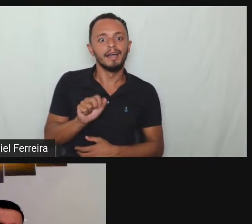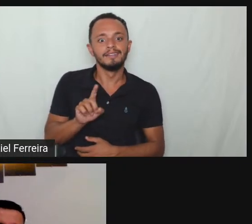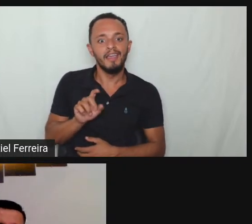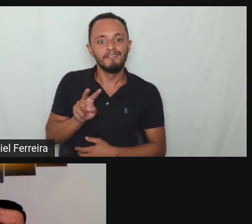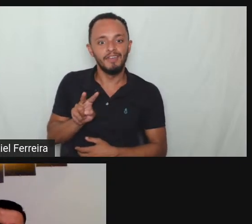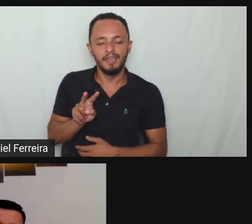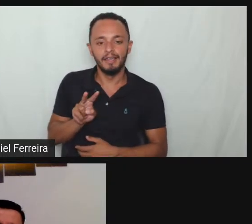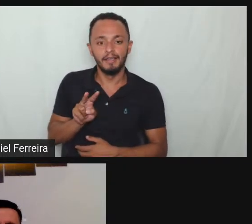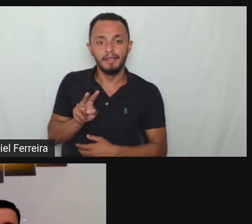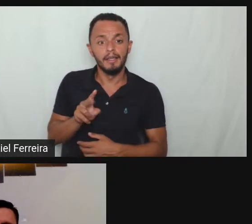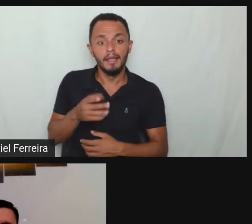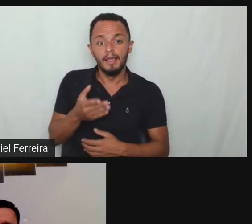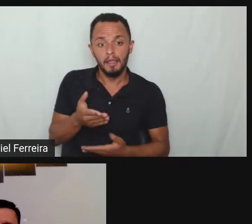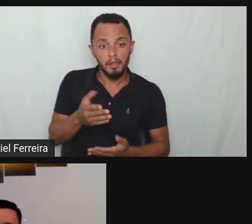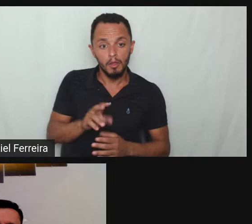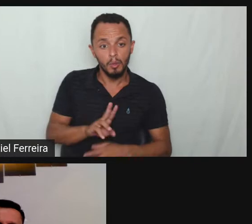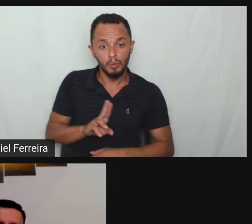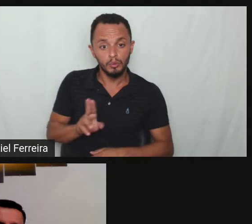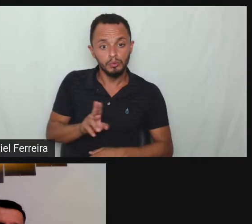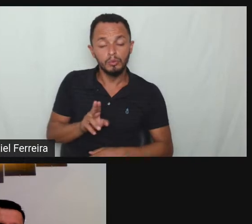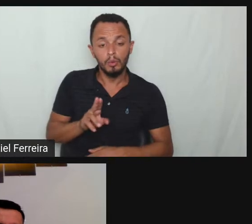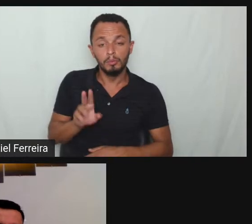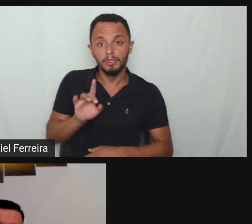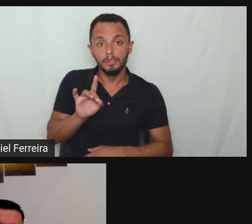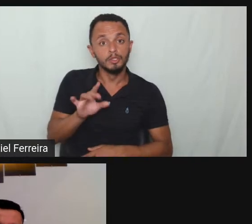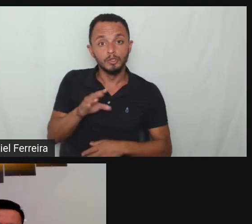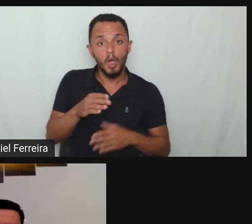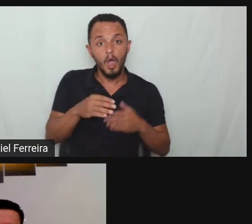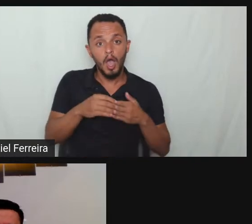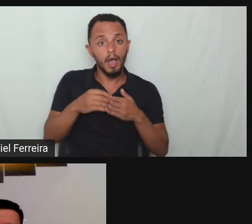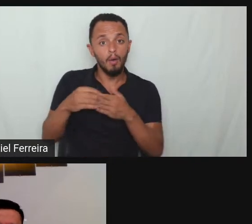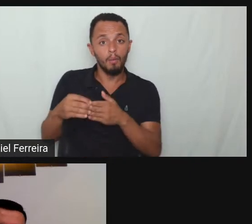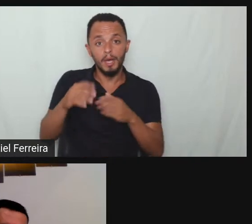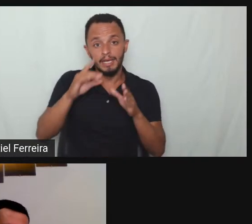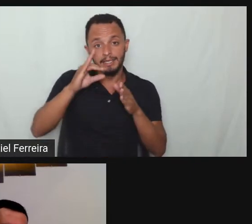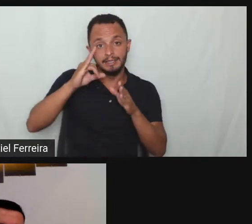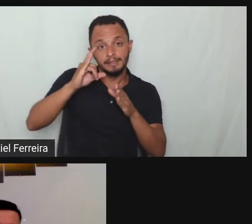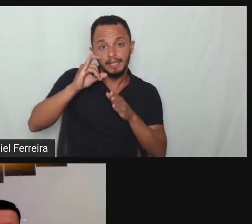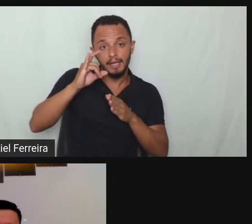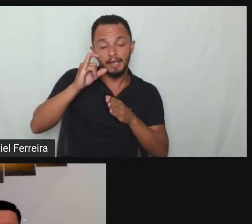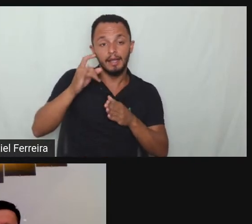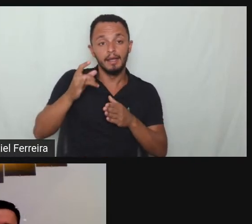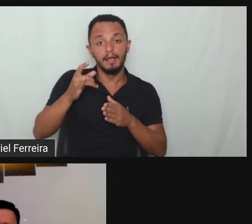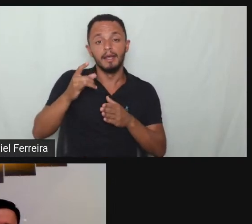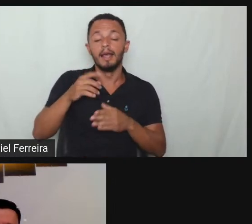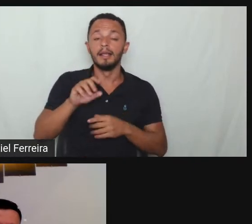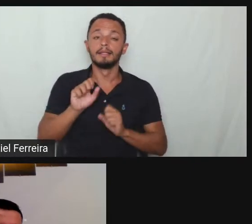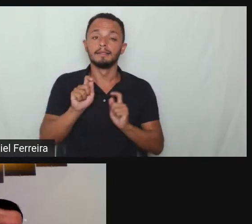acompanhar a gente não só as dúvidas mas a gente também presta muita informação aí a